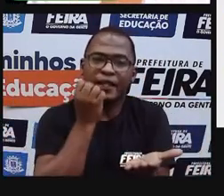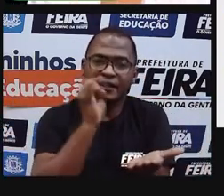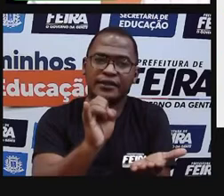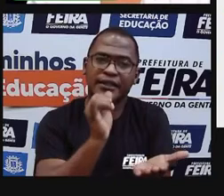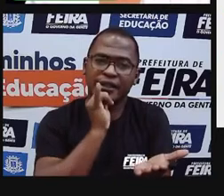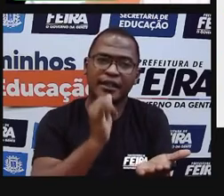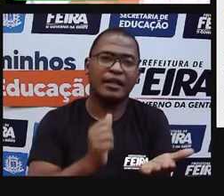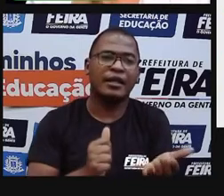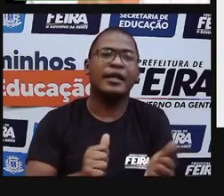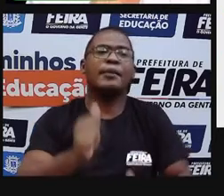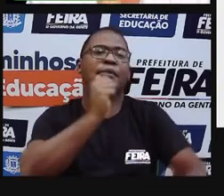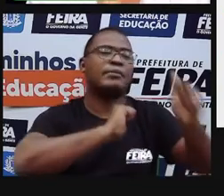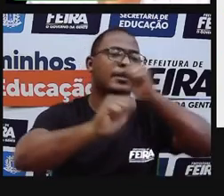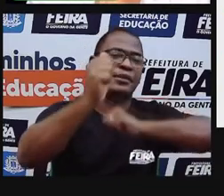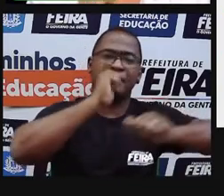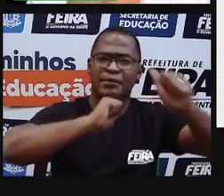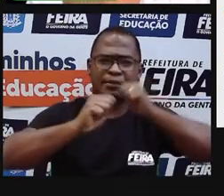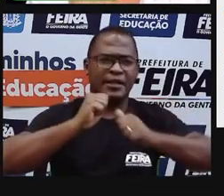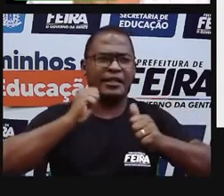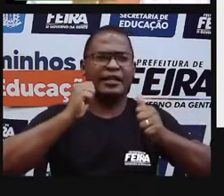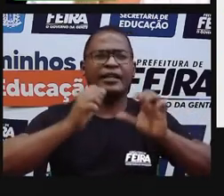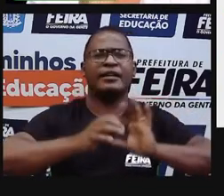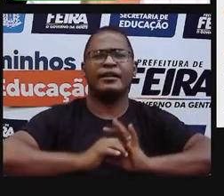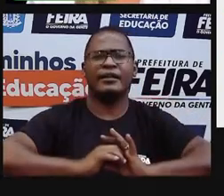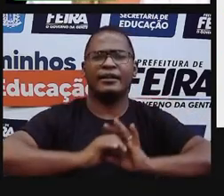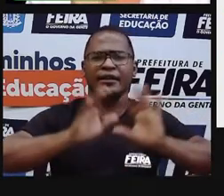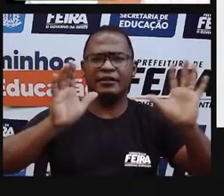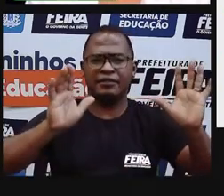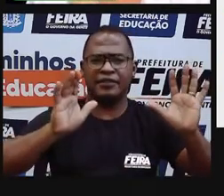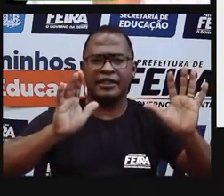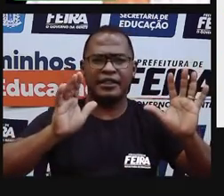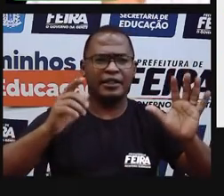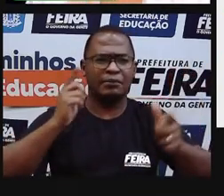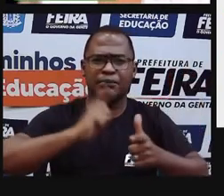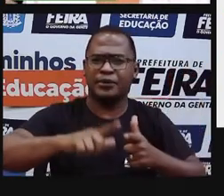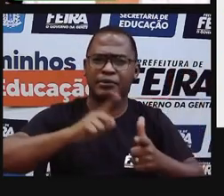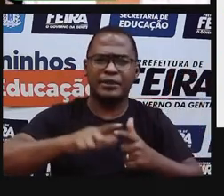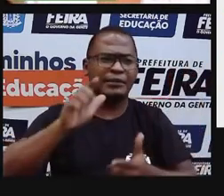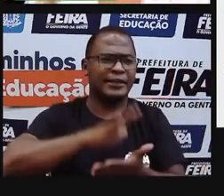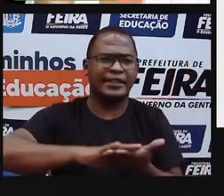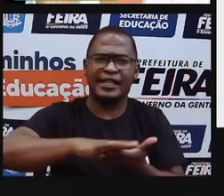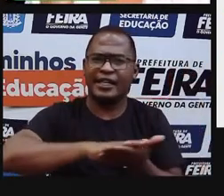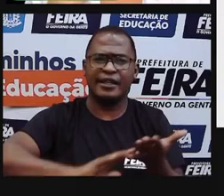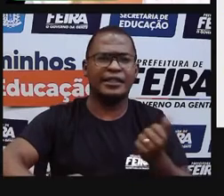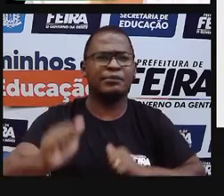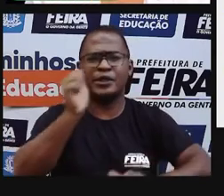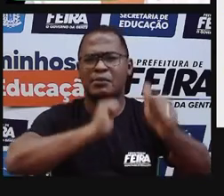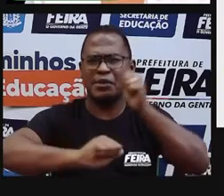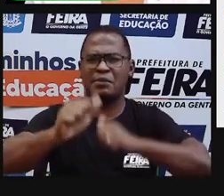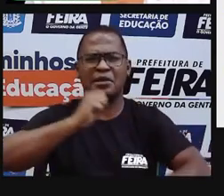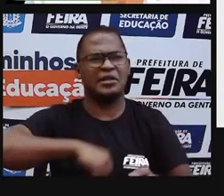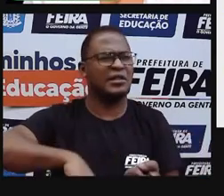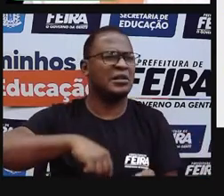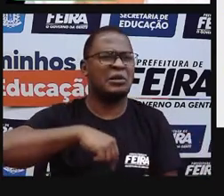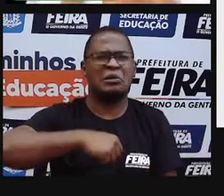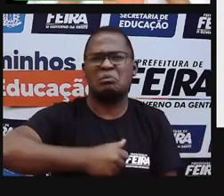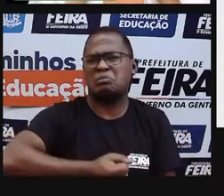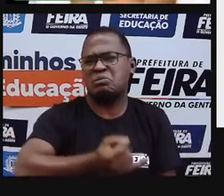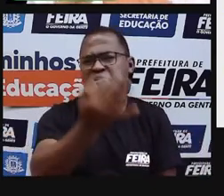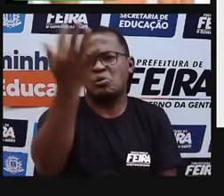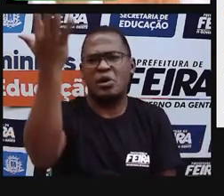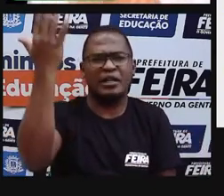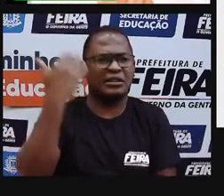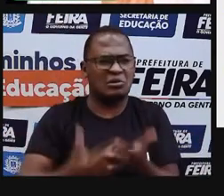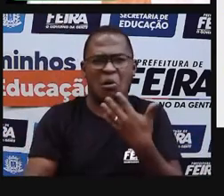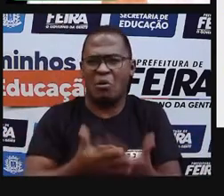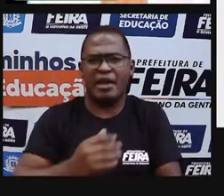imunológico. Podendo beber, podemos beber sem moderação e ter saúde equilibrada. Gente,